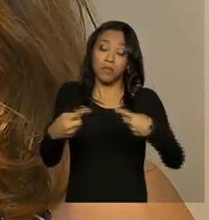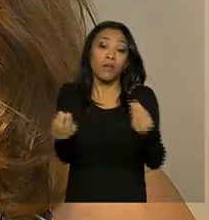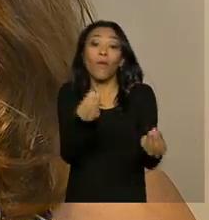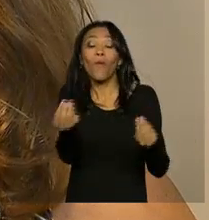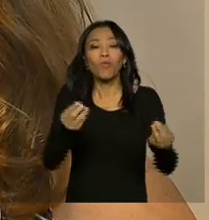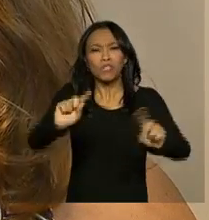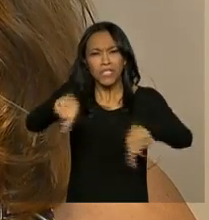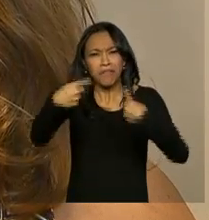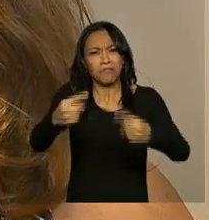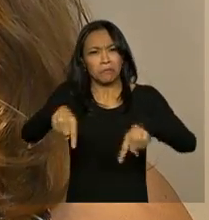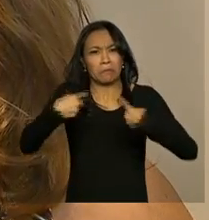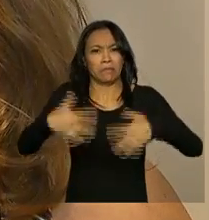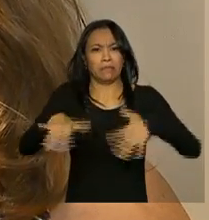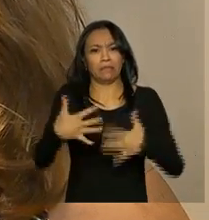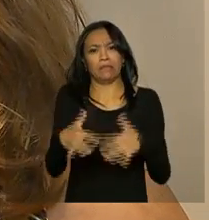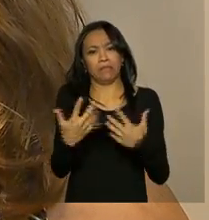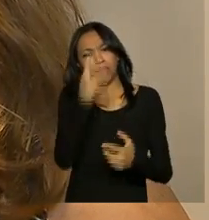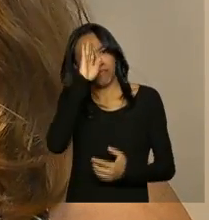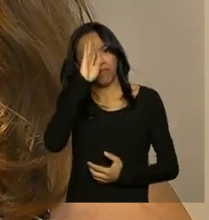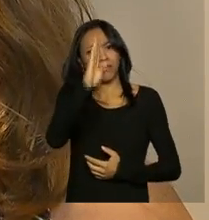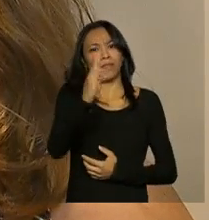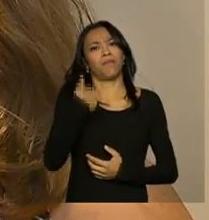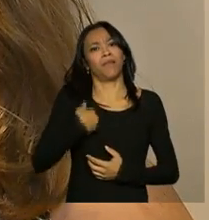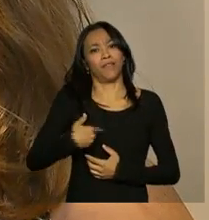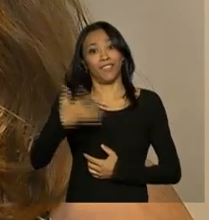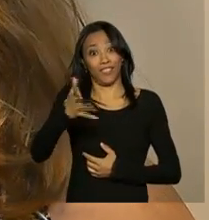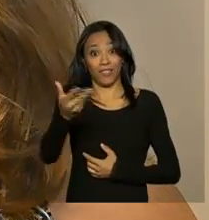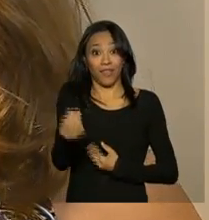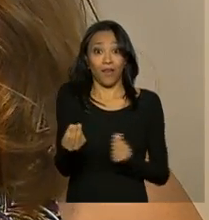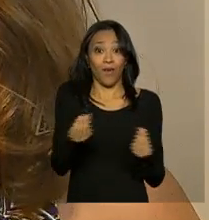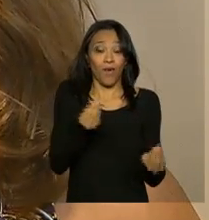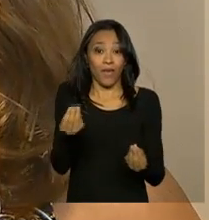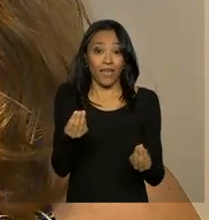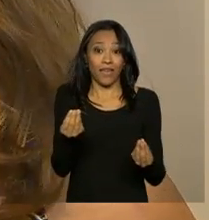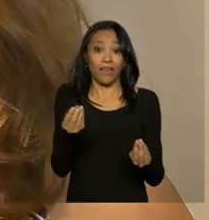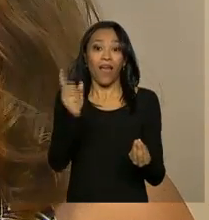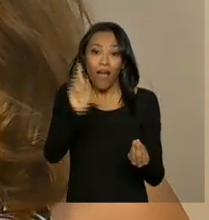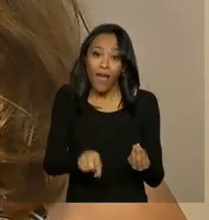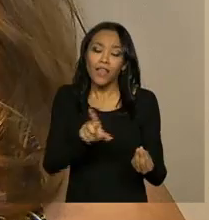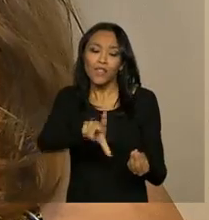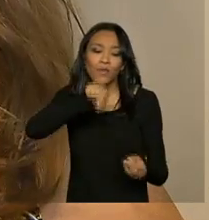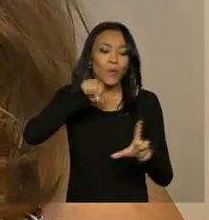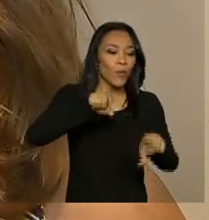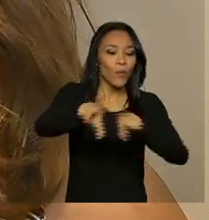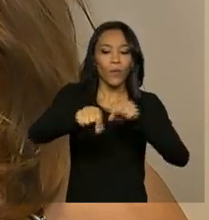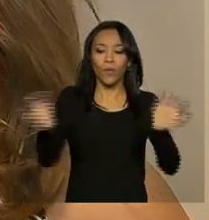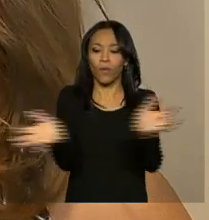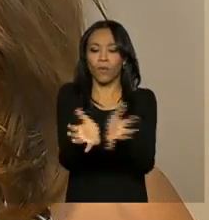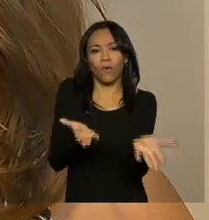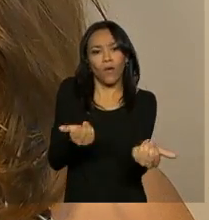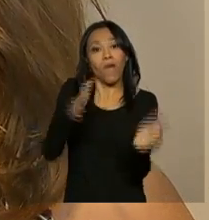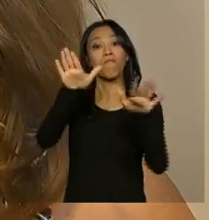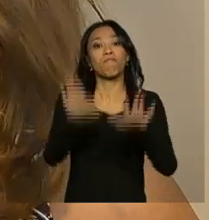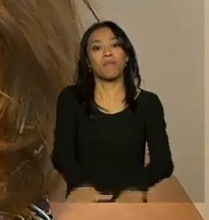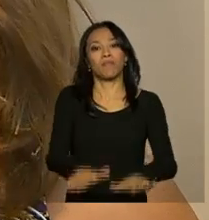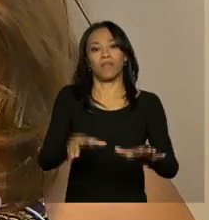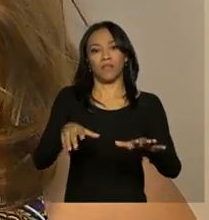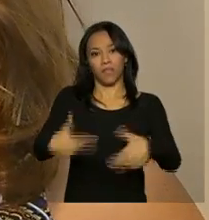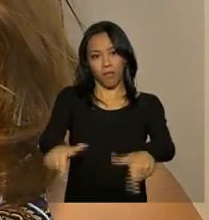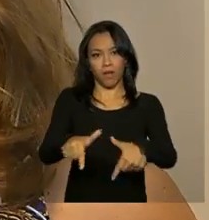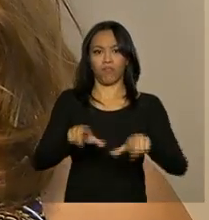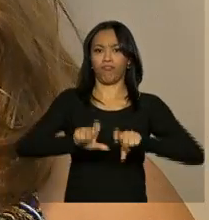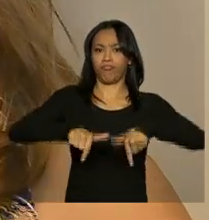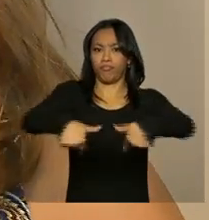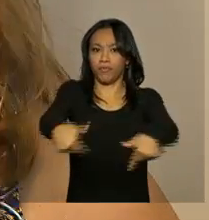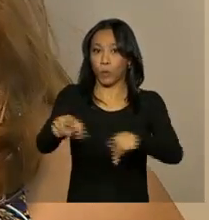os desafios que estão colocados, principalmente o desafio da sucessão rural, que tem a ver com a escolha dessa juventude de permanecer no campo. E